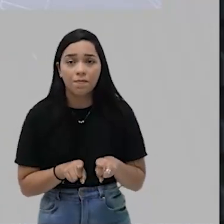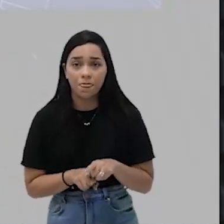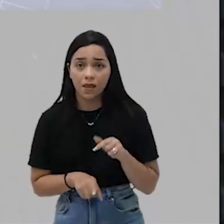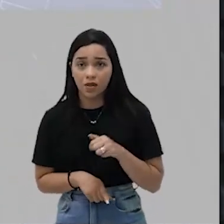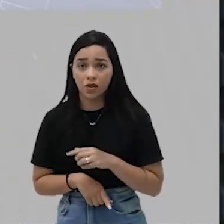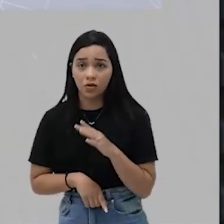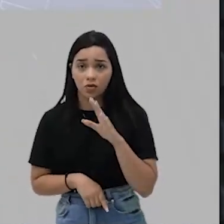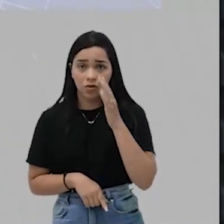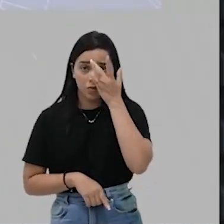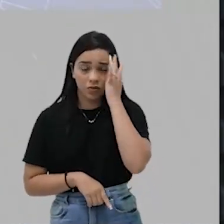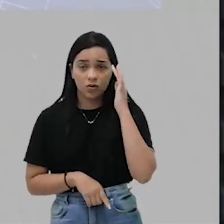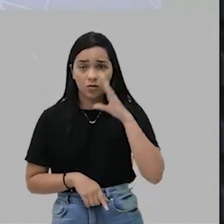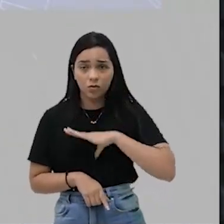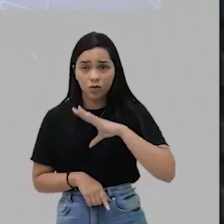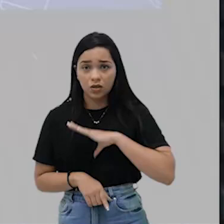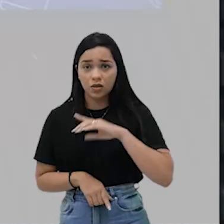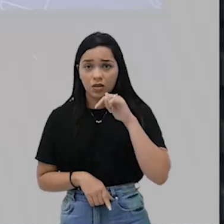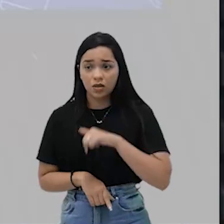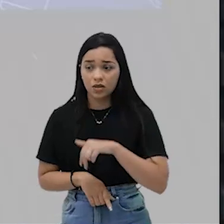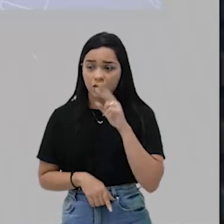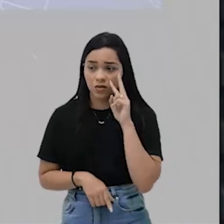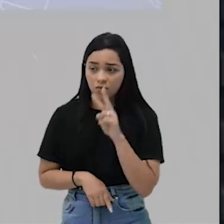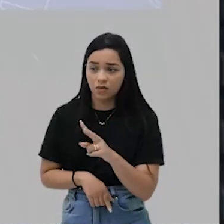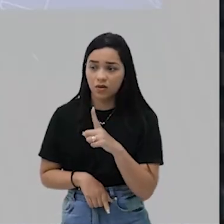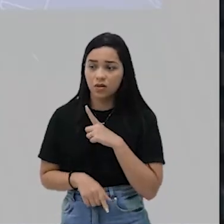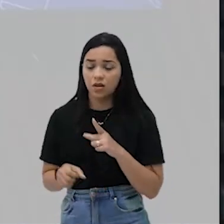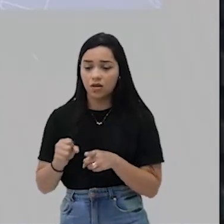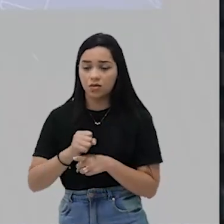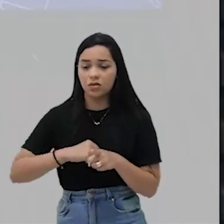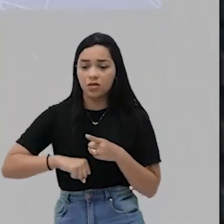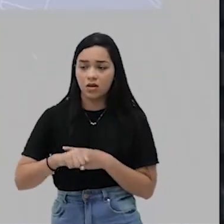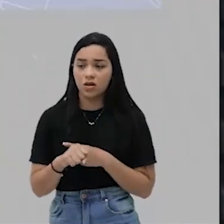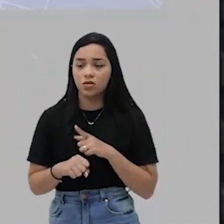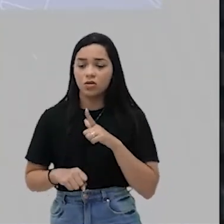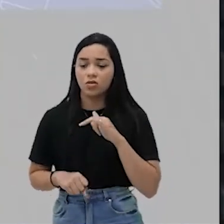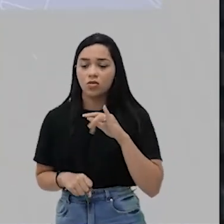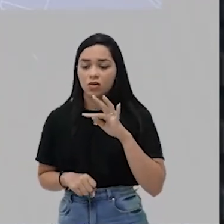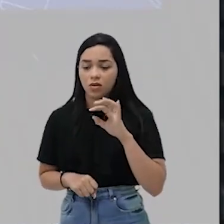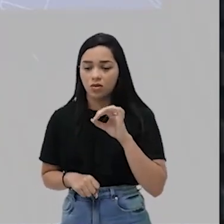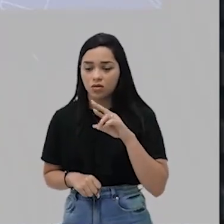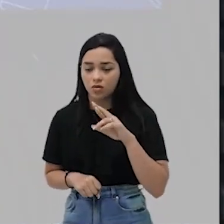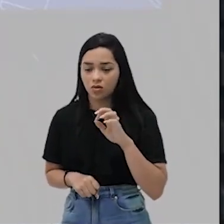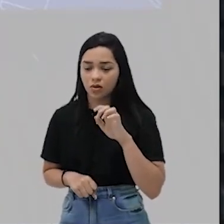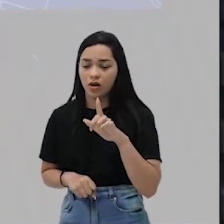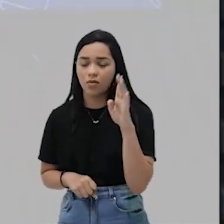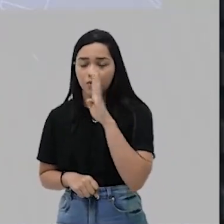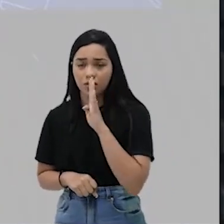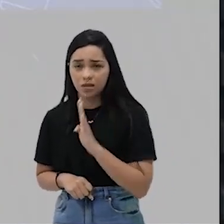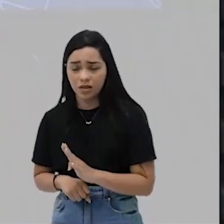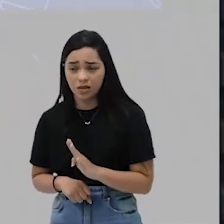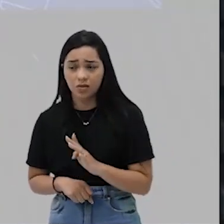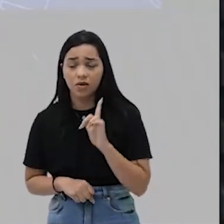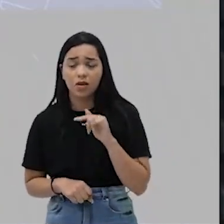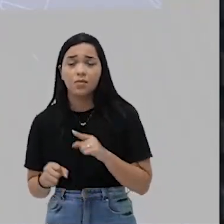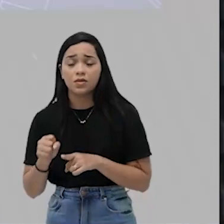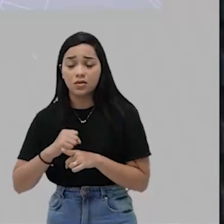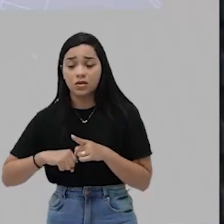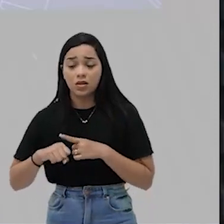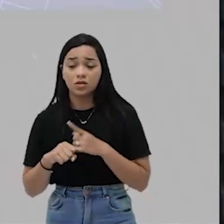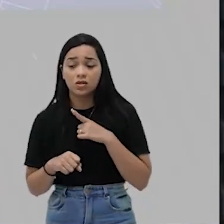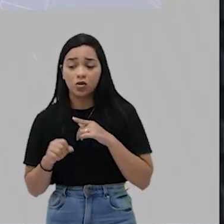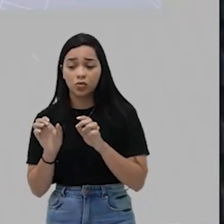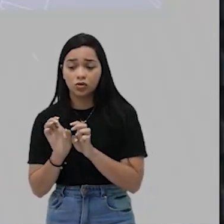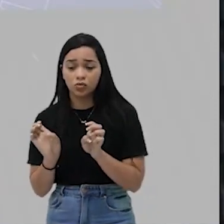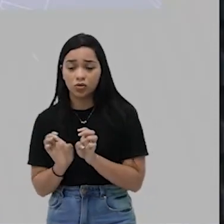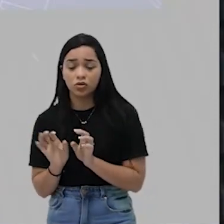portugueses, quando se deparam com as sociedades do litoral brasileiro, são sociedades que têm uma